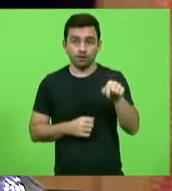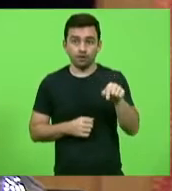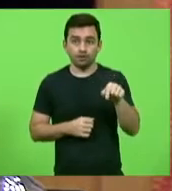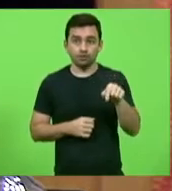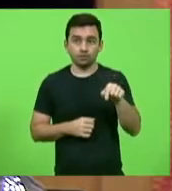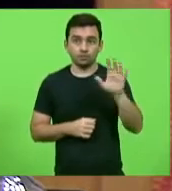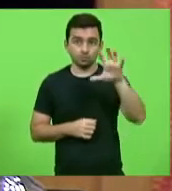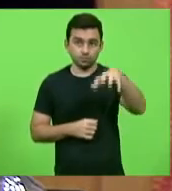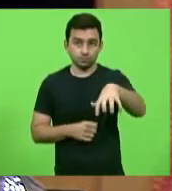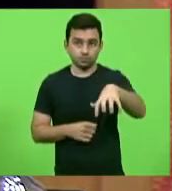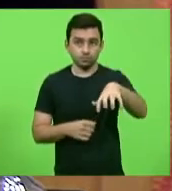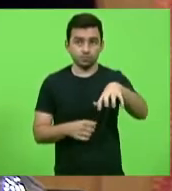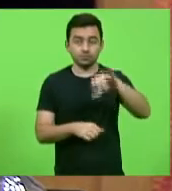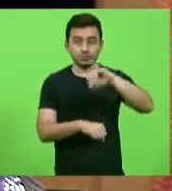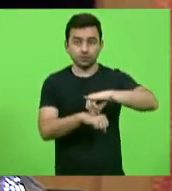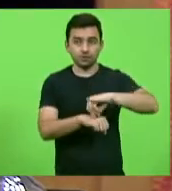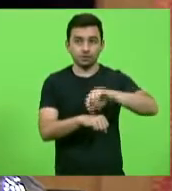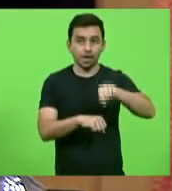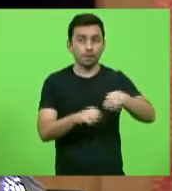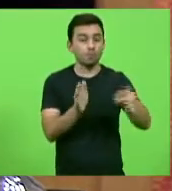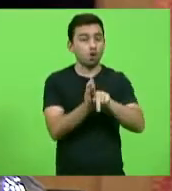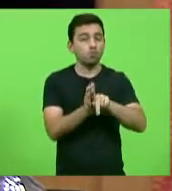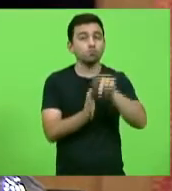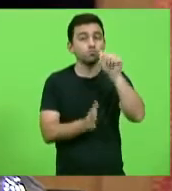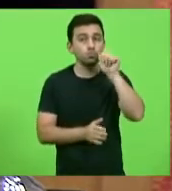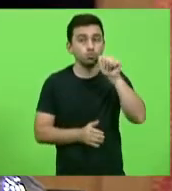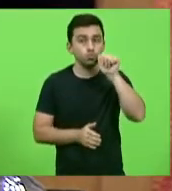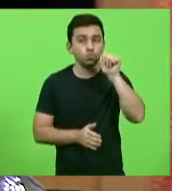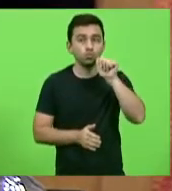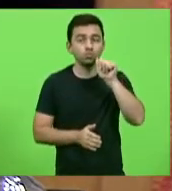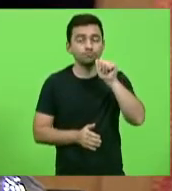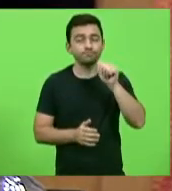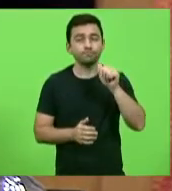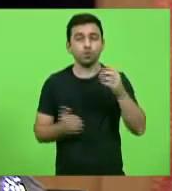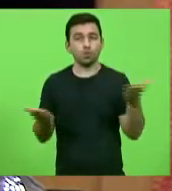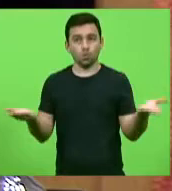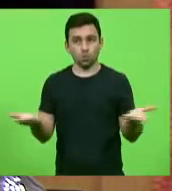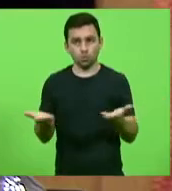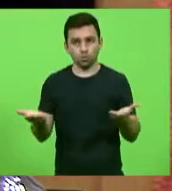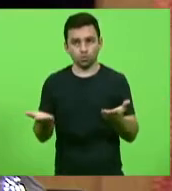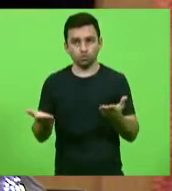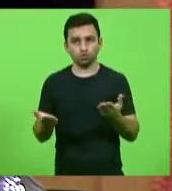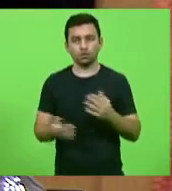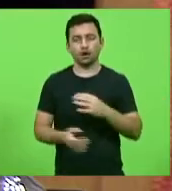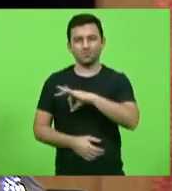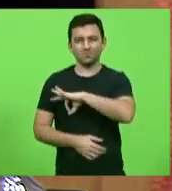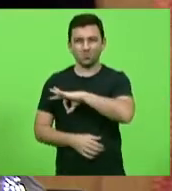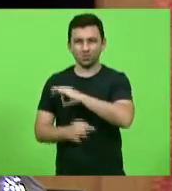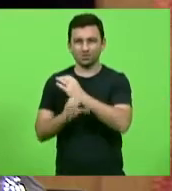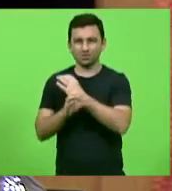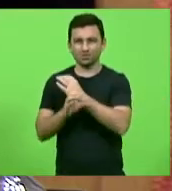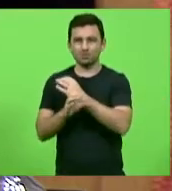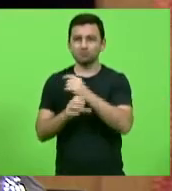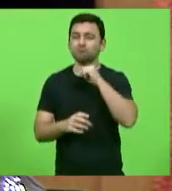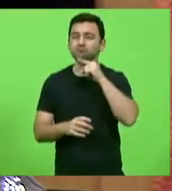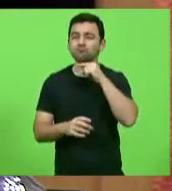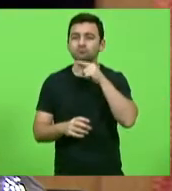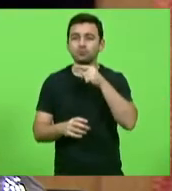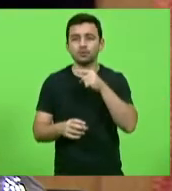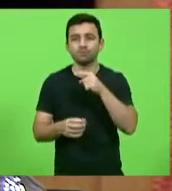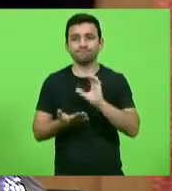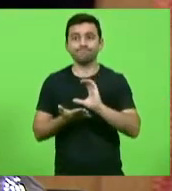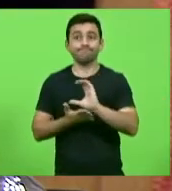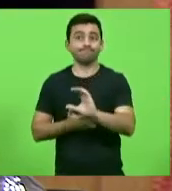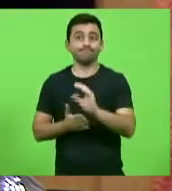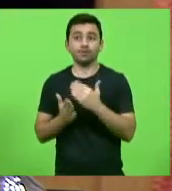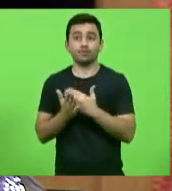ficar como delegacia da mulher. Hoje, a polícia civil não tem capacidade de investimento, a